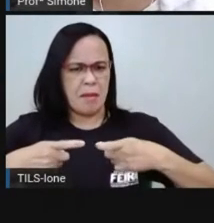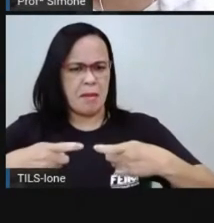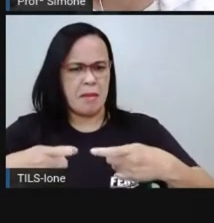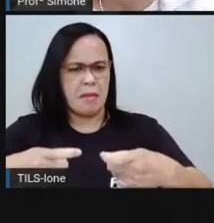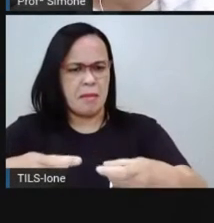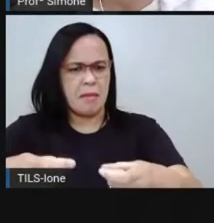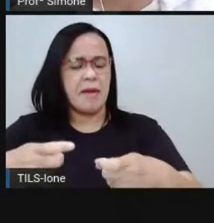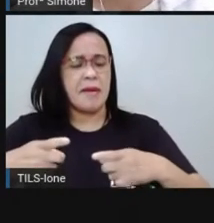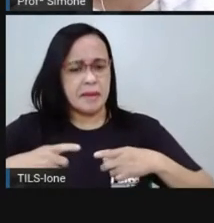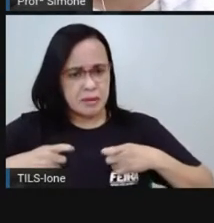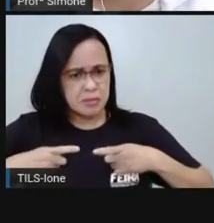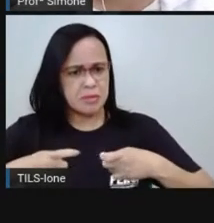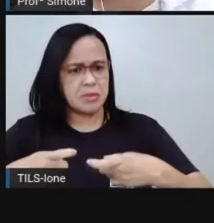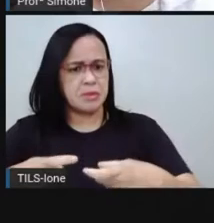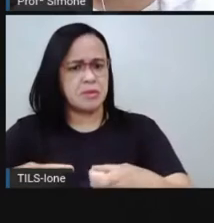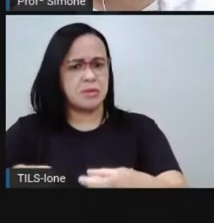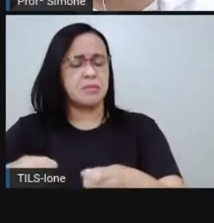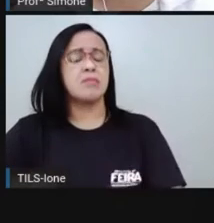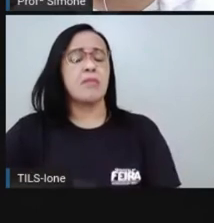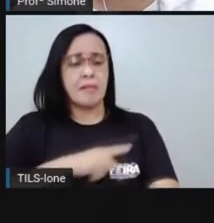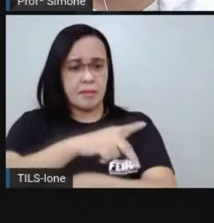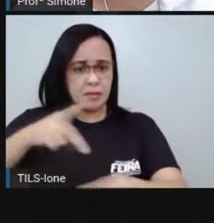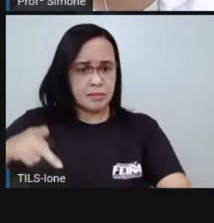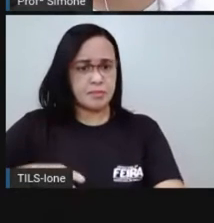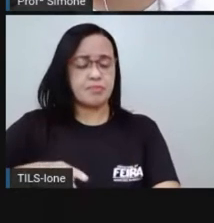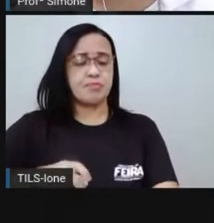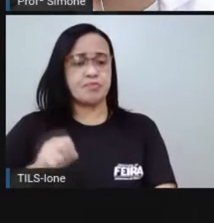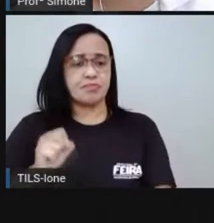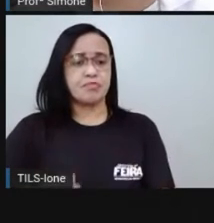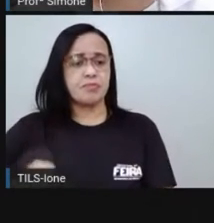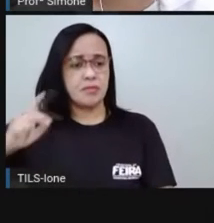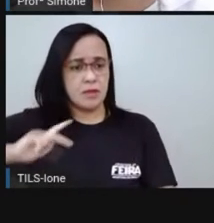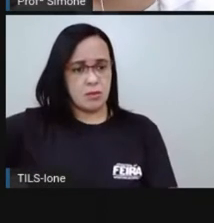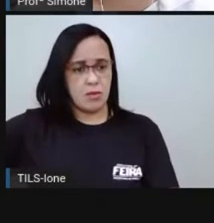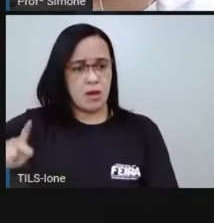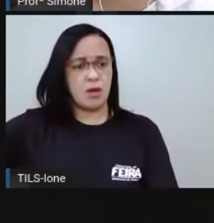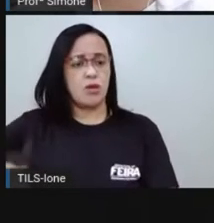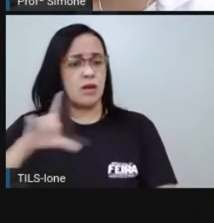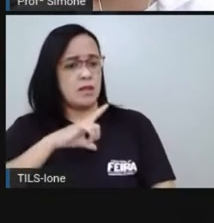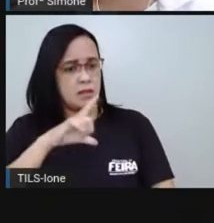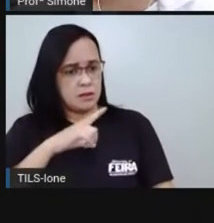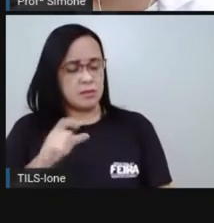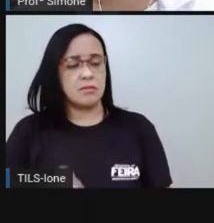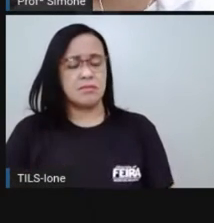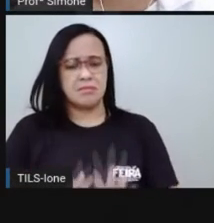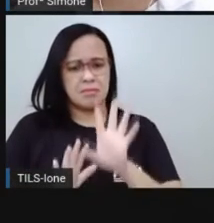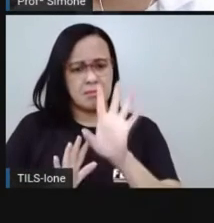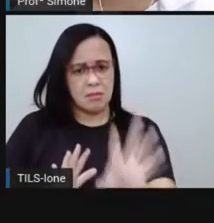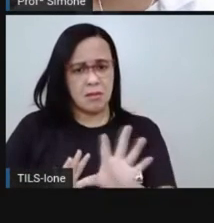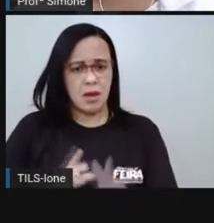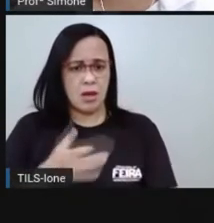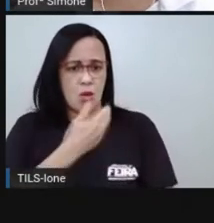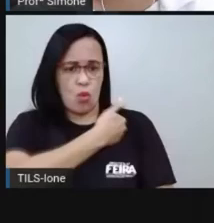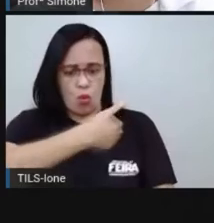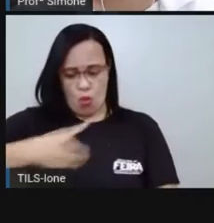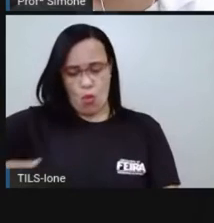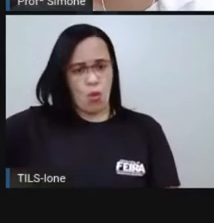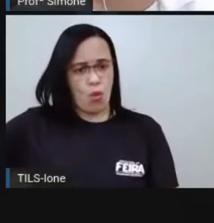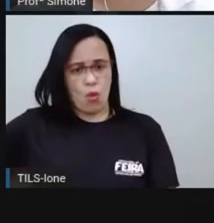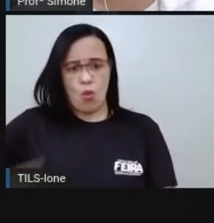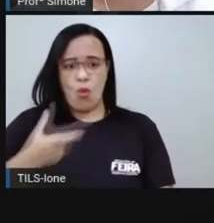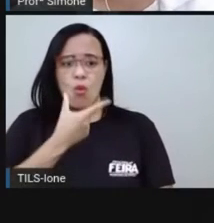Mas o imperador não prestou as devidas homenagens e o devido respeito que esses militares do